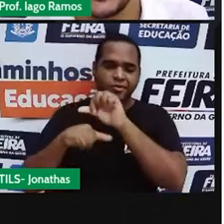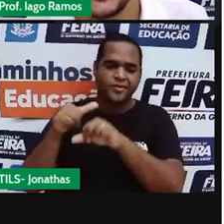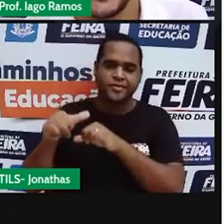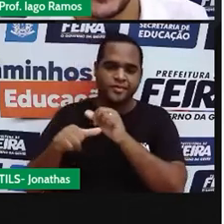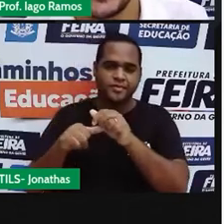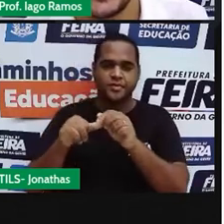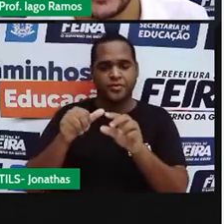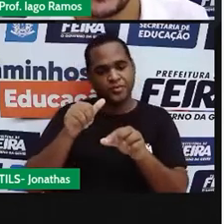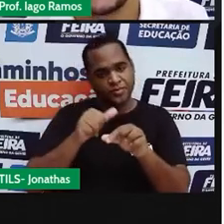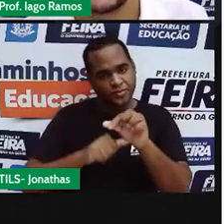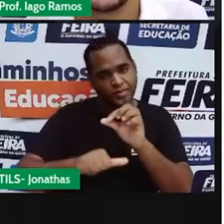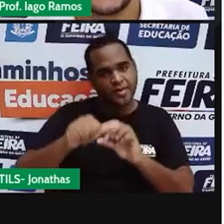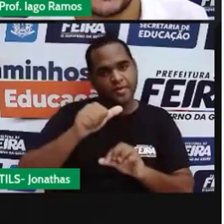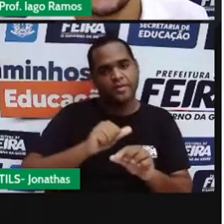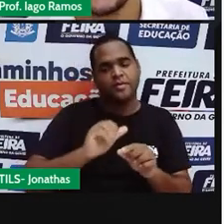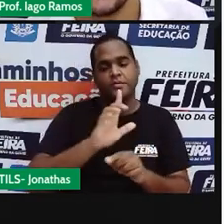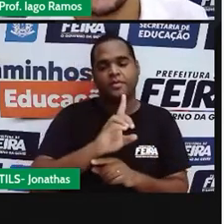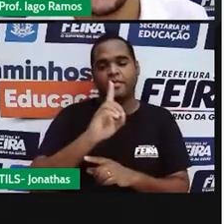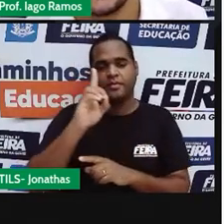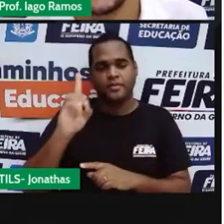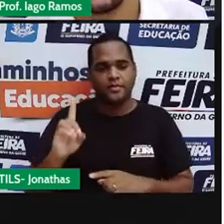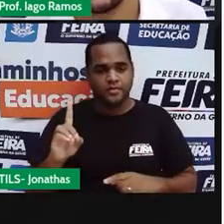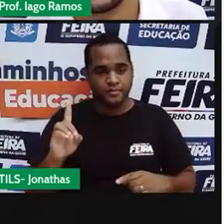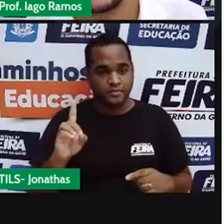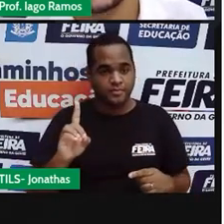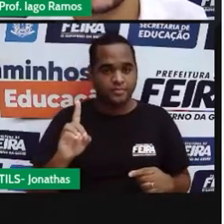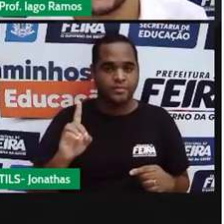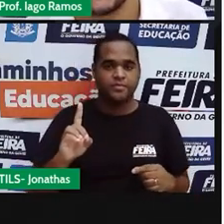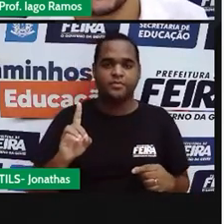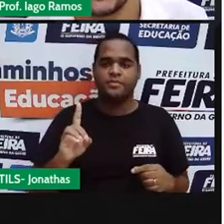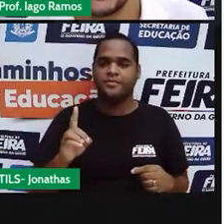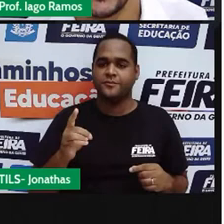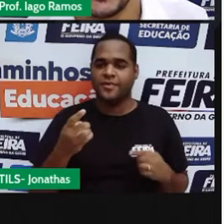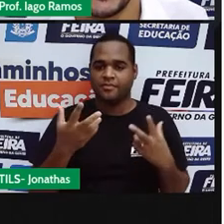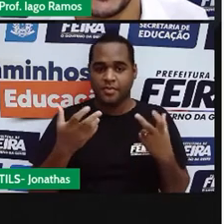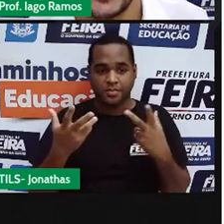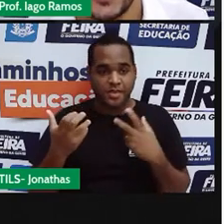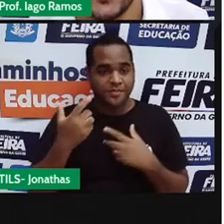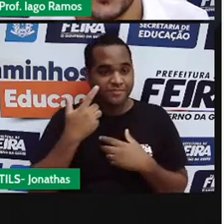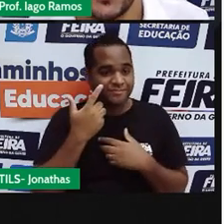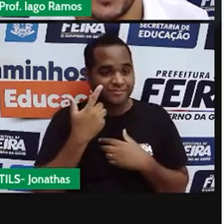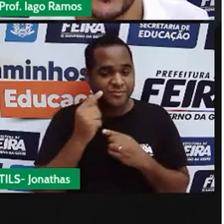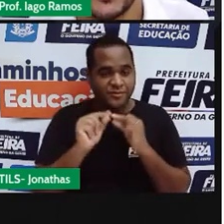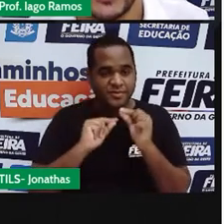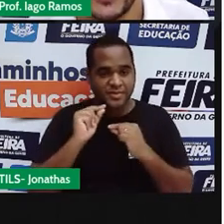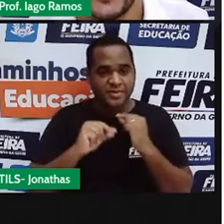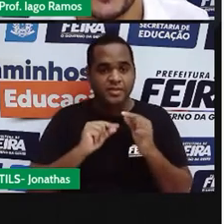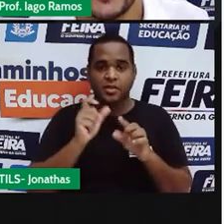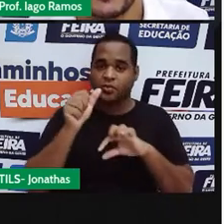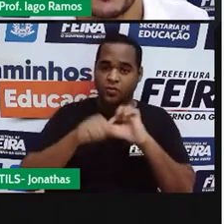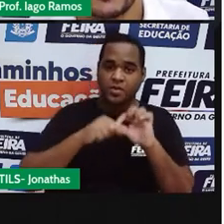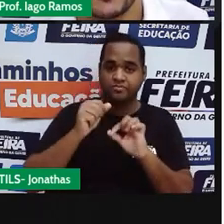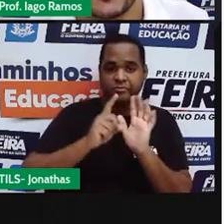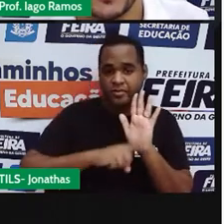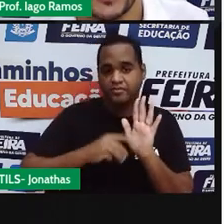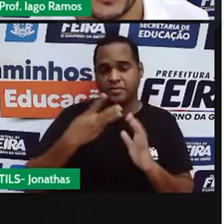a direita. Tá? Então, olha só, estamos no menos 3.